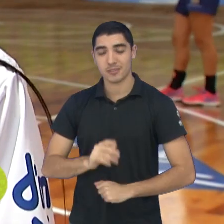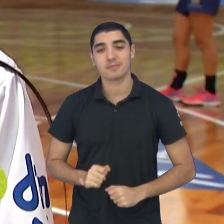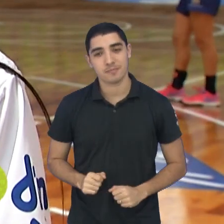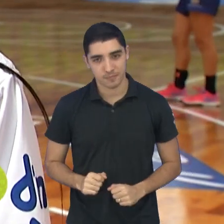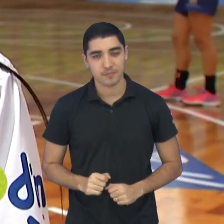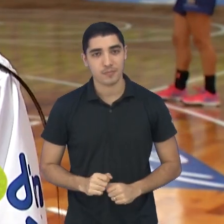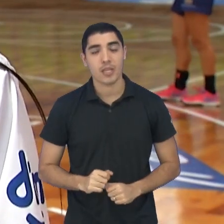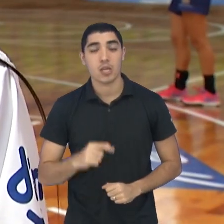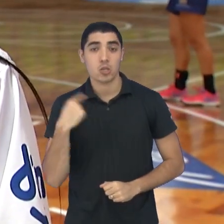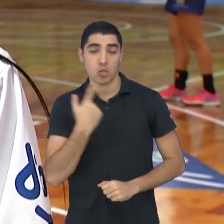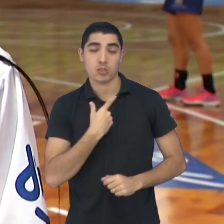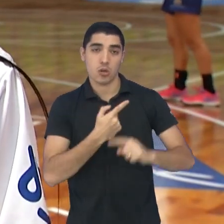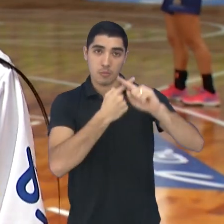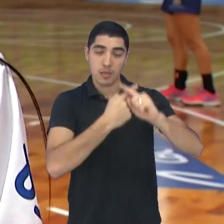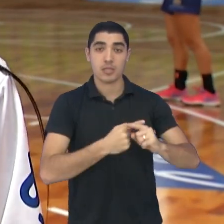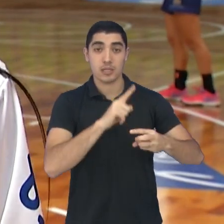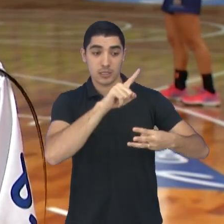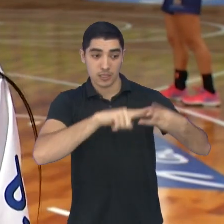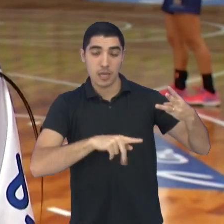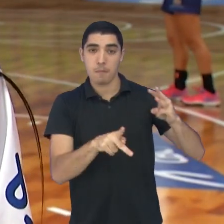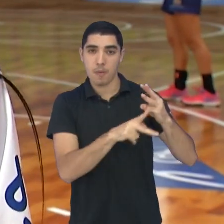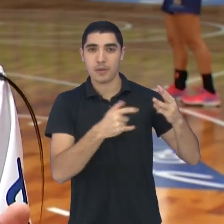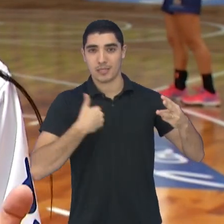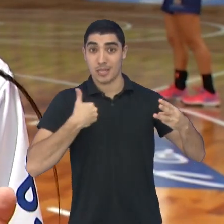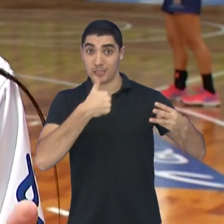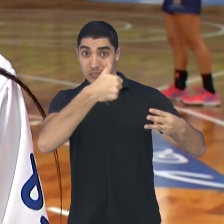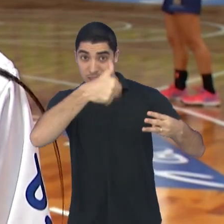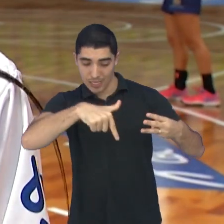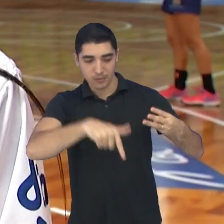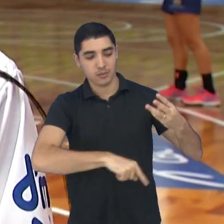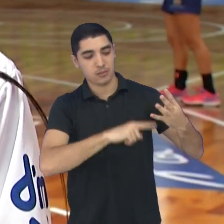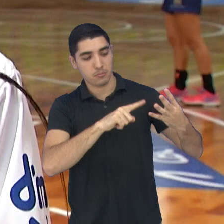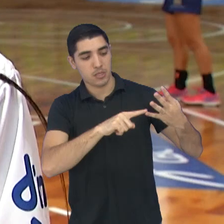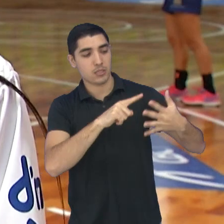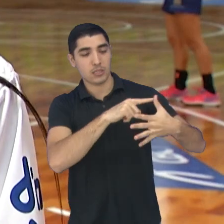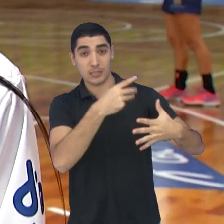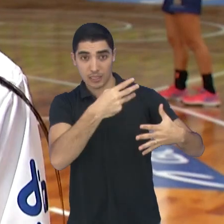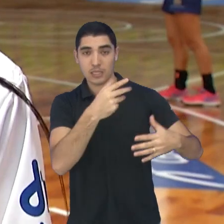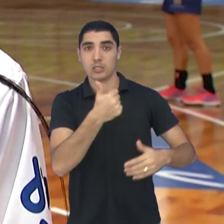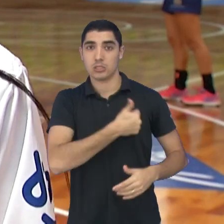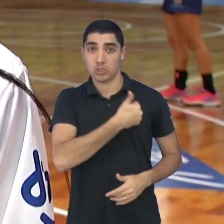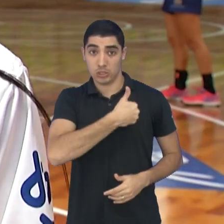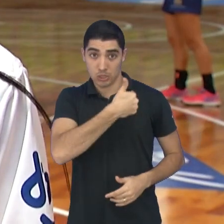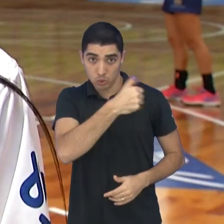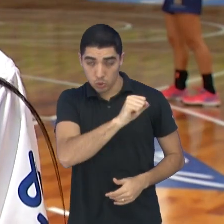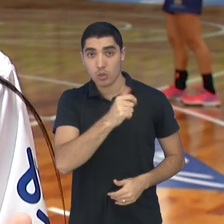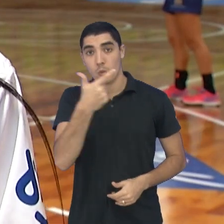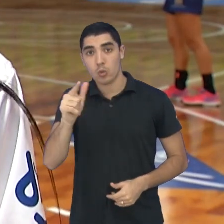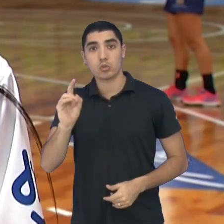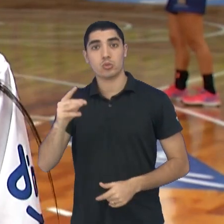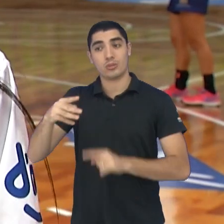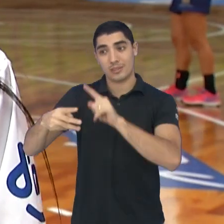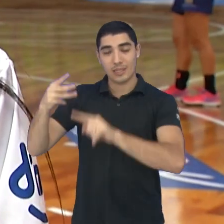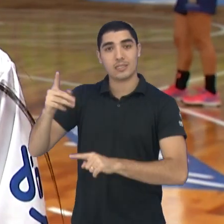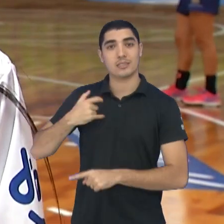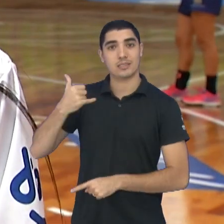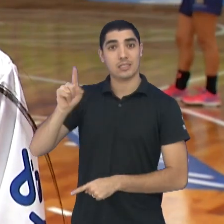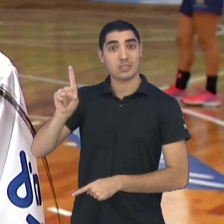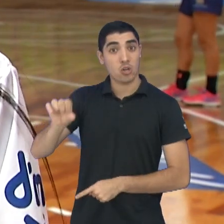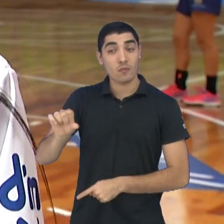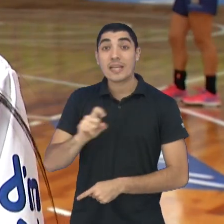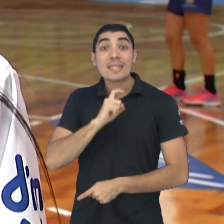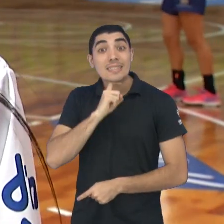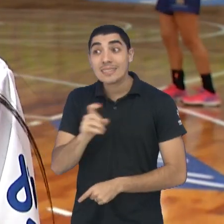atletas Sub-17, mais três Sub-18 e as demais tudo Sub-19. Então você vê, não tinha nenhuma Sub-20